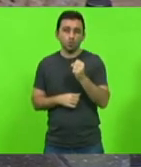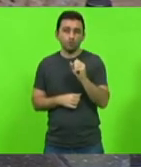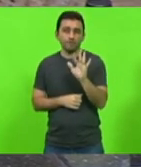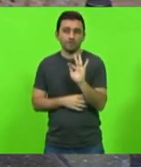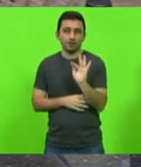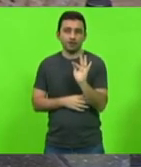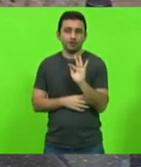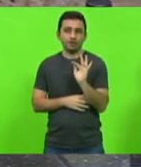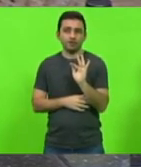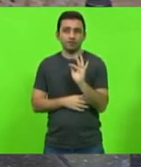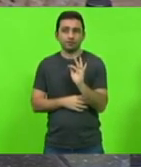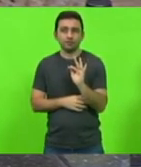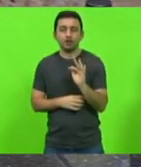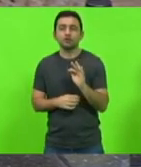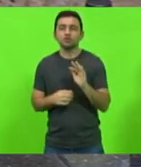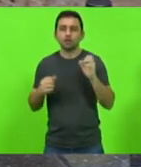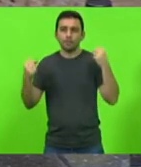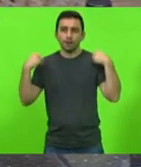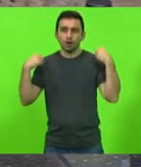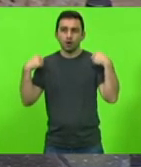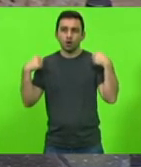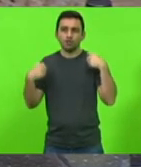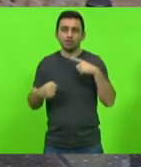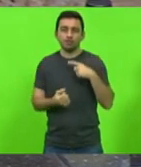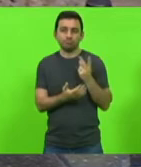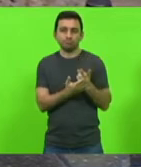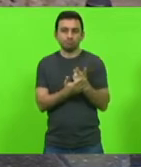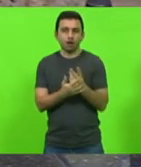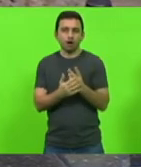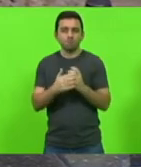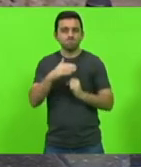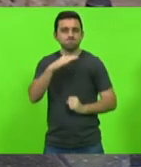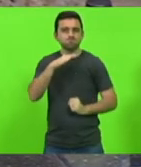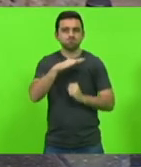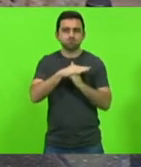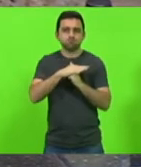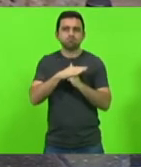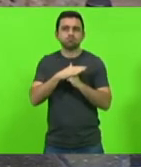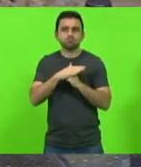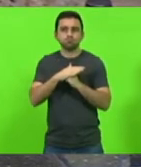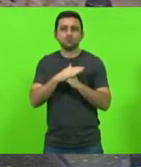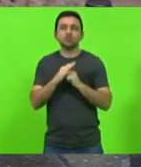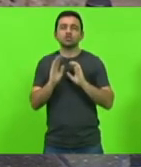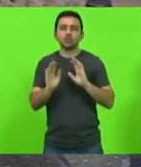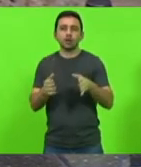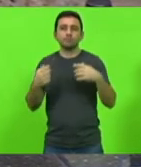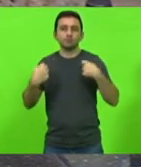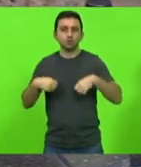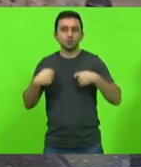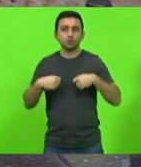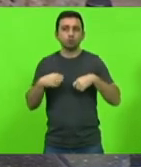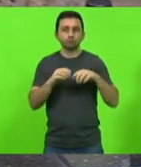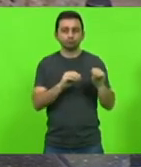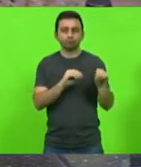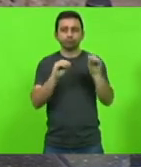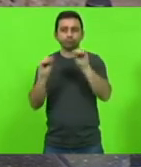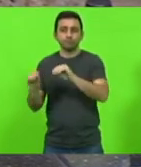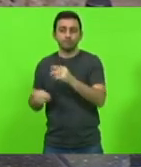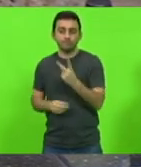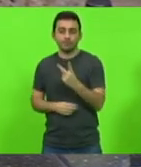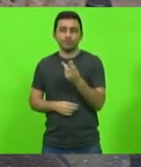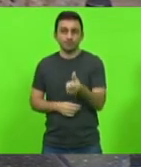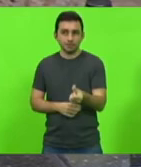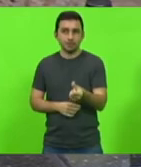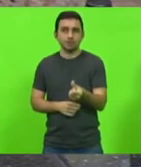está aqui Chapecó tem leitos públicos lotados e já precisou transferir 26 pacientes